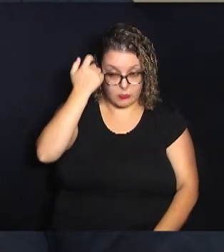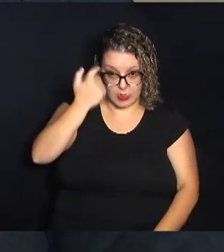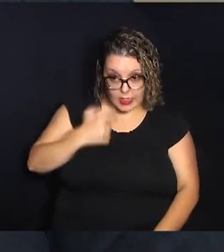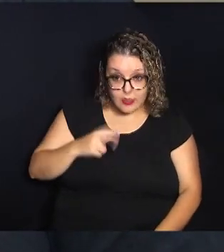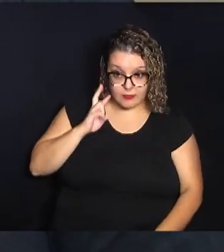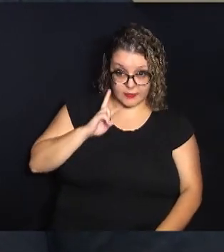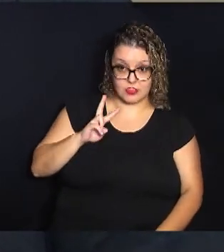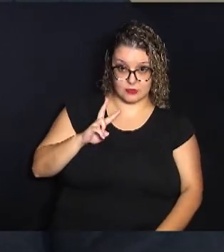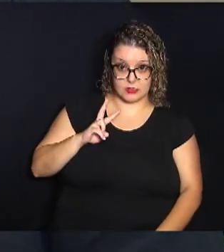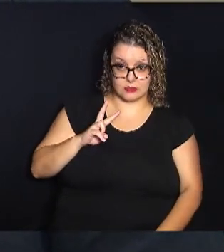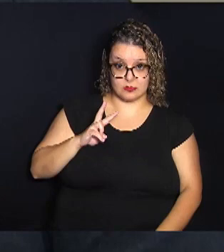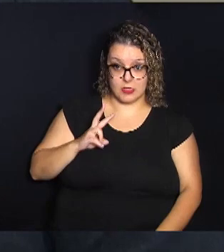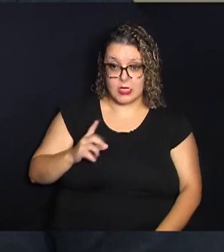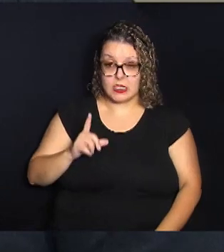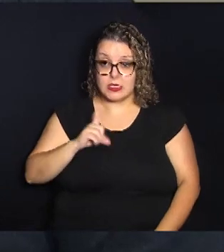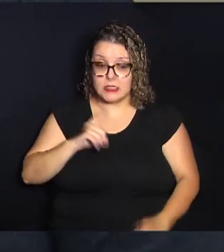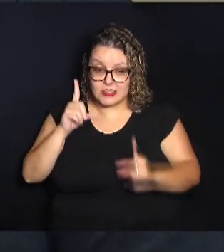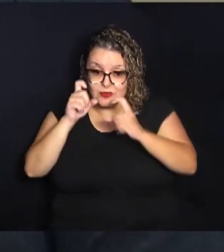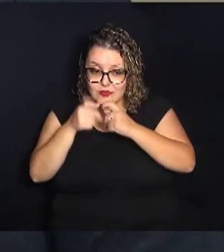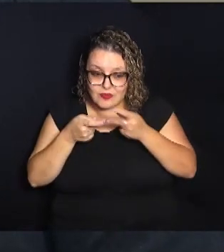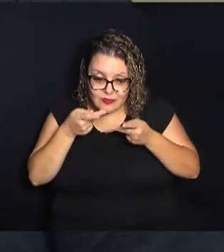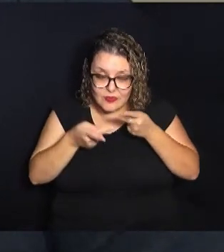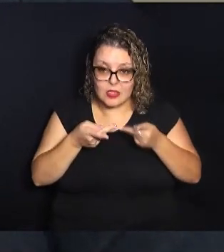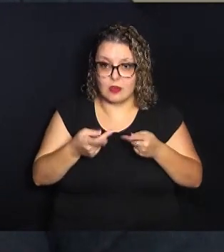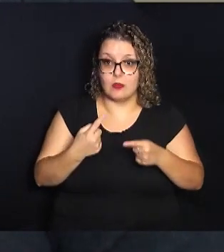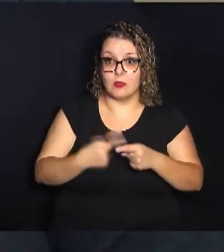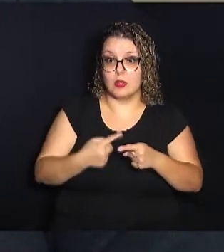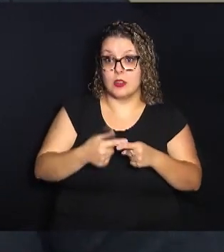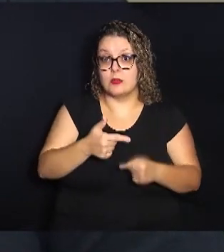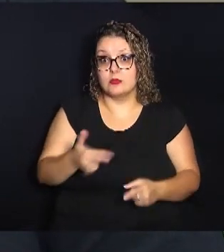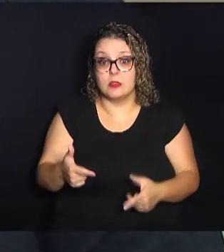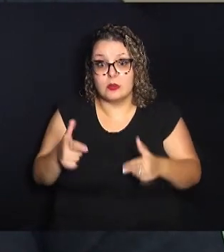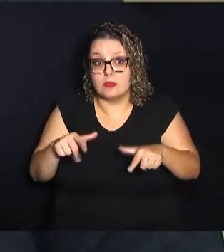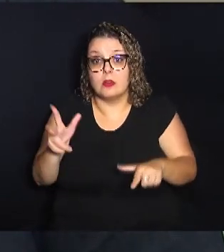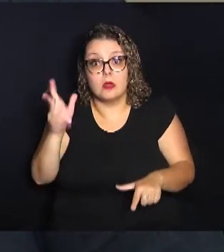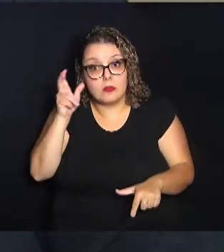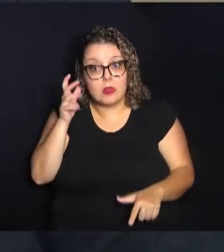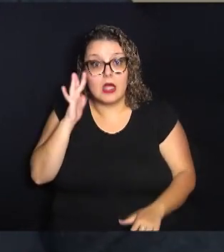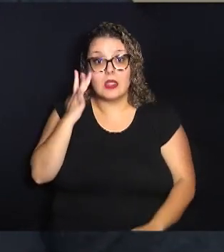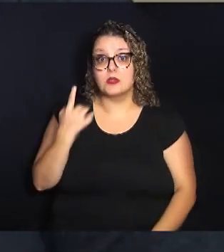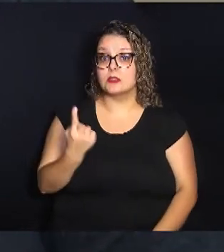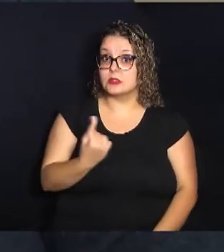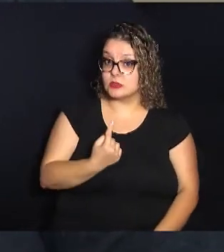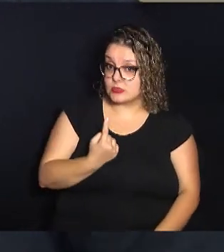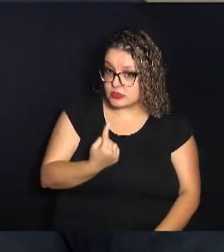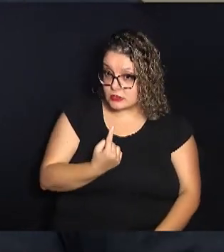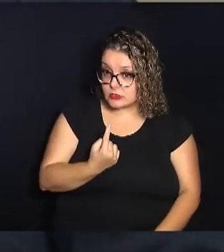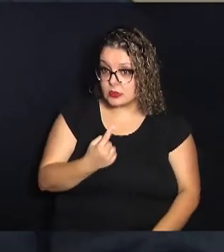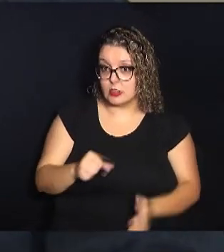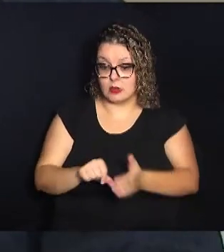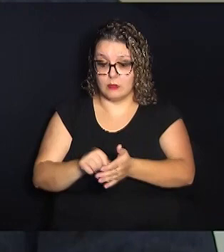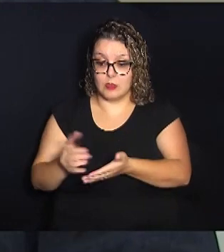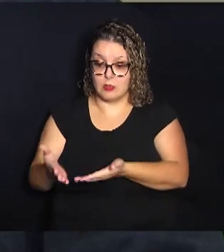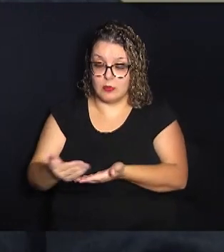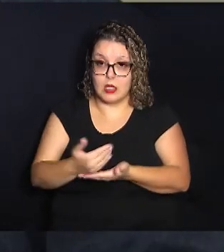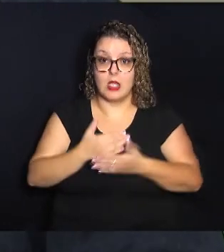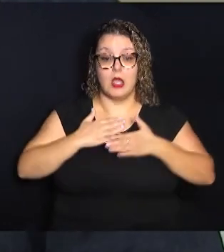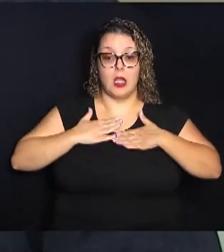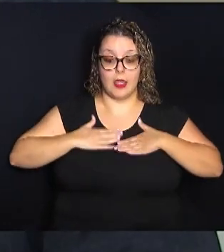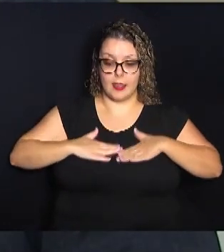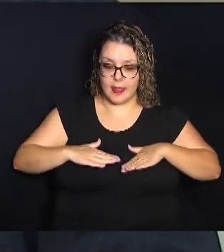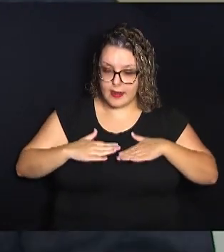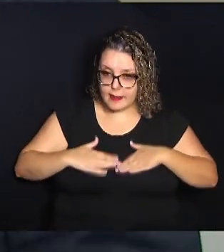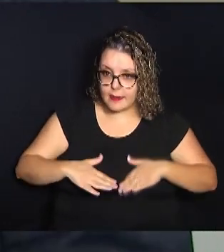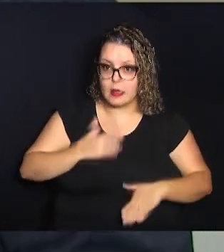e ele tem dificuldade de contar para alguém, porque ele não tem um espaço de escuta, achando que ele está sozinho. Então a gente primeiro acolhe, acalma essa criança,